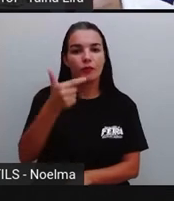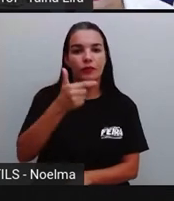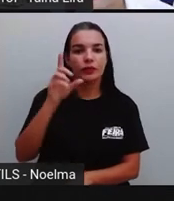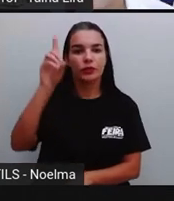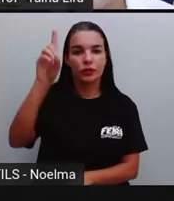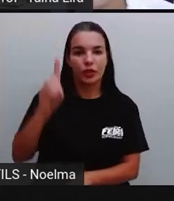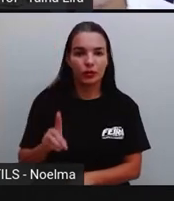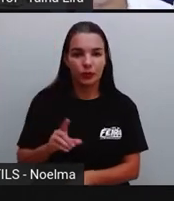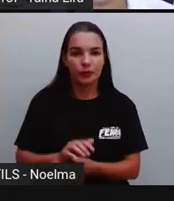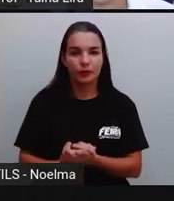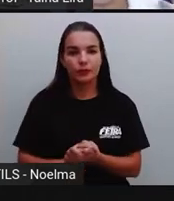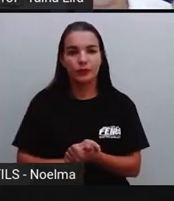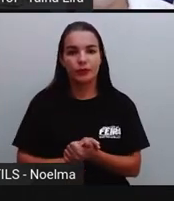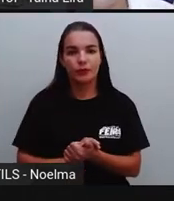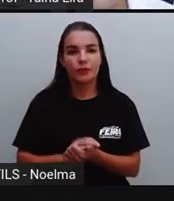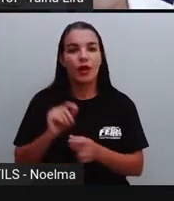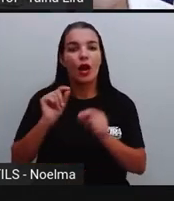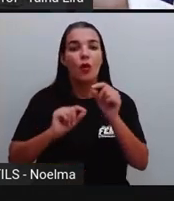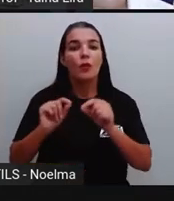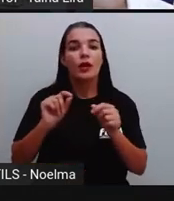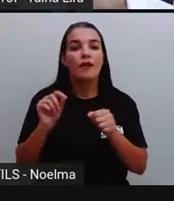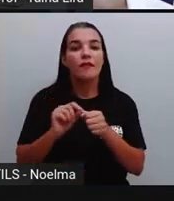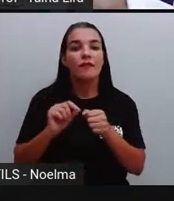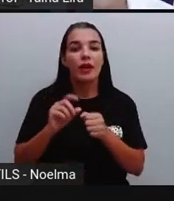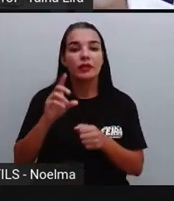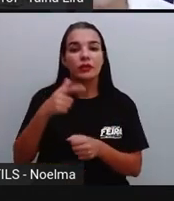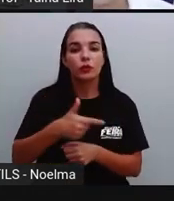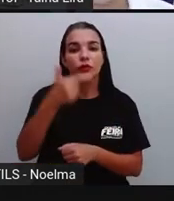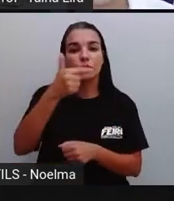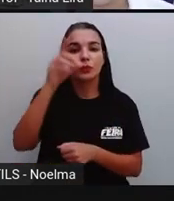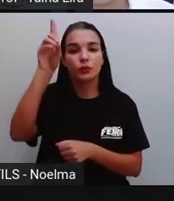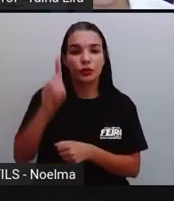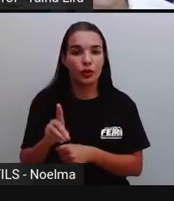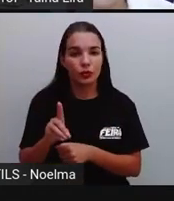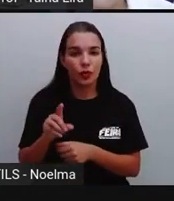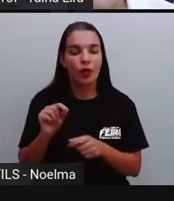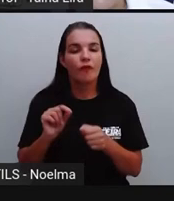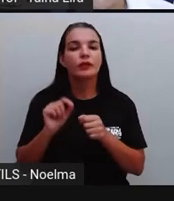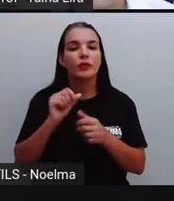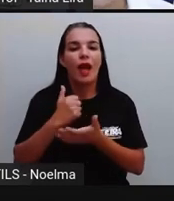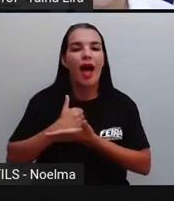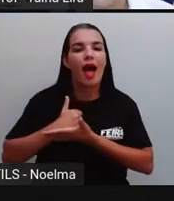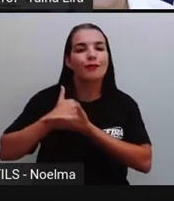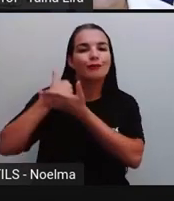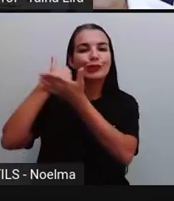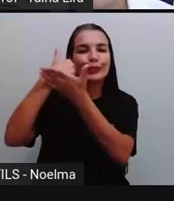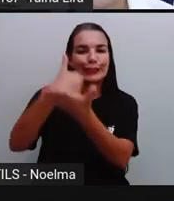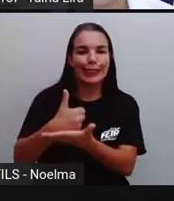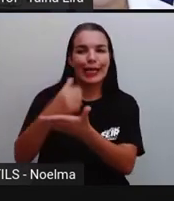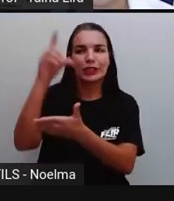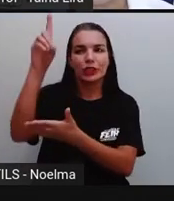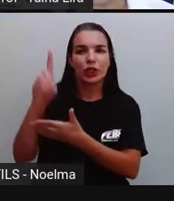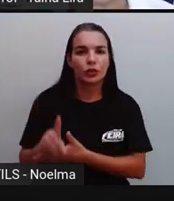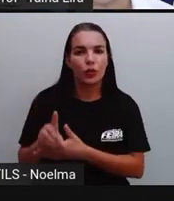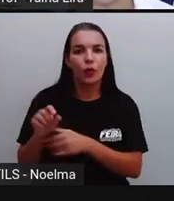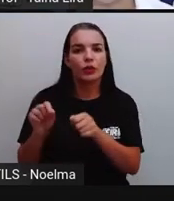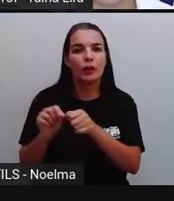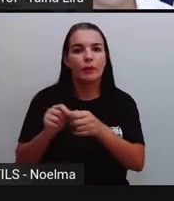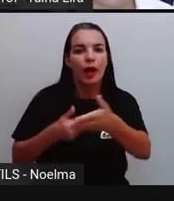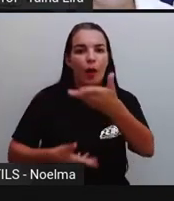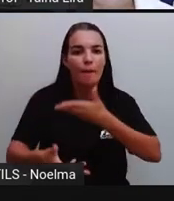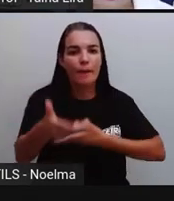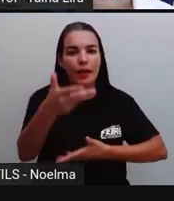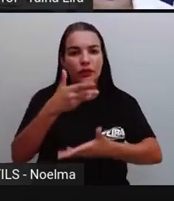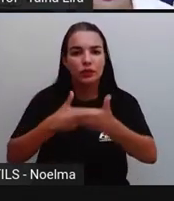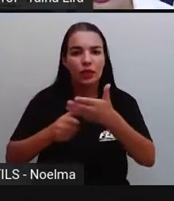-diretor. O que é que o vice-diretor vai fazer, Pró? Ele auxilia o diretor, compartilhando com ele as